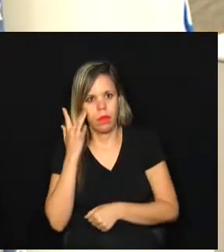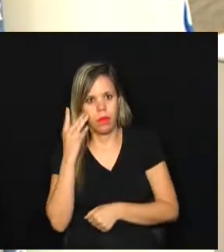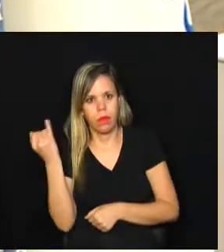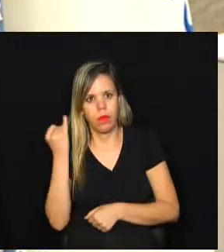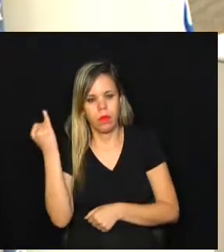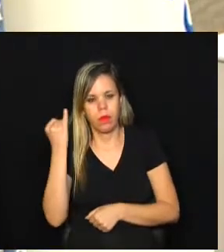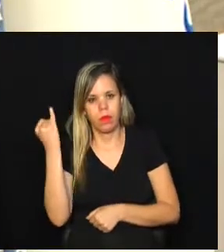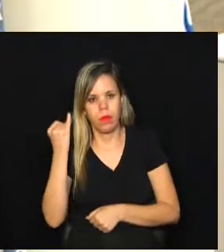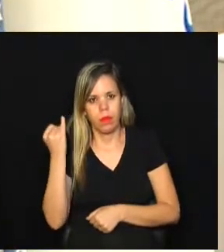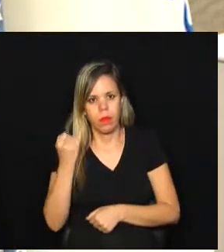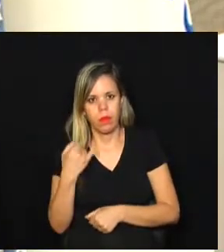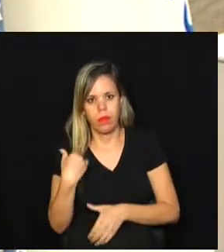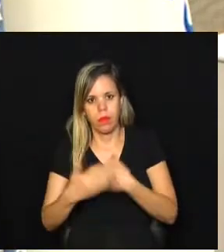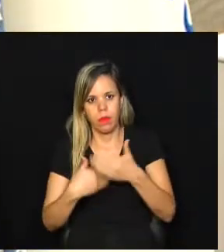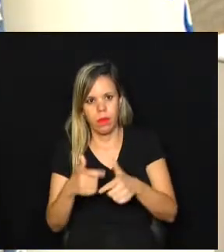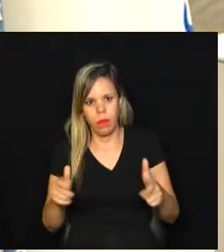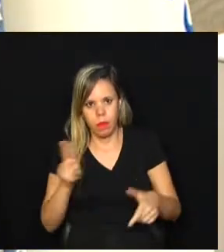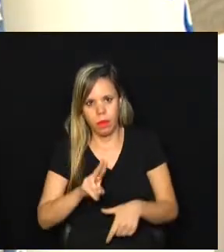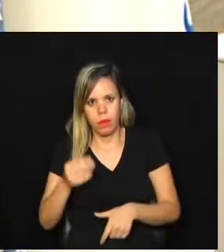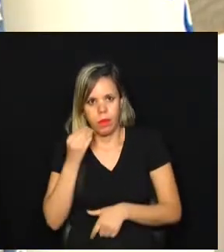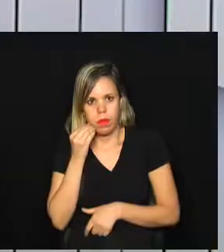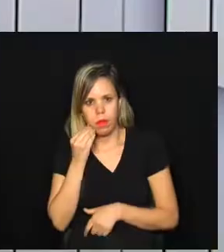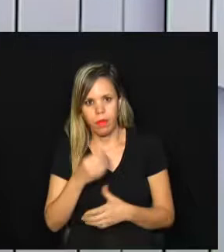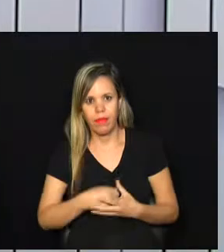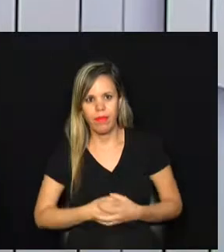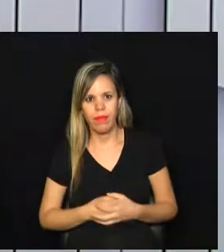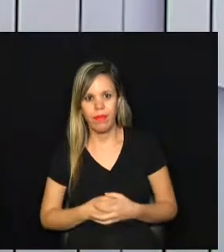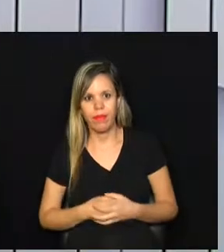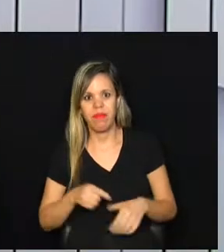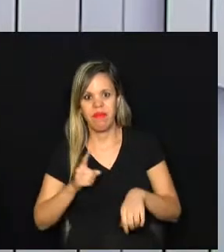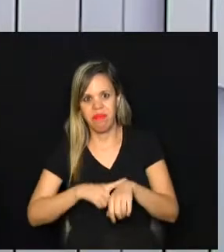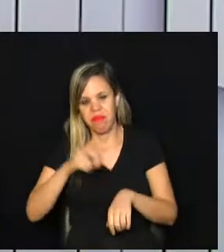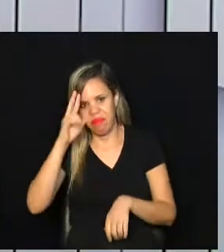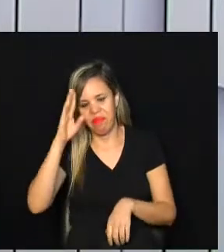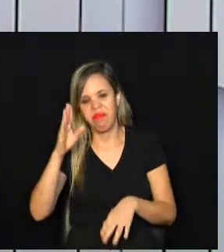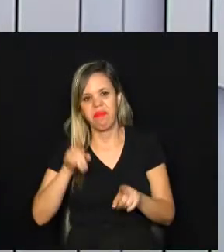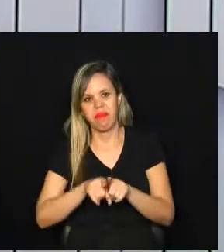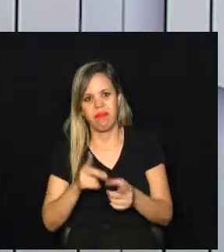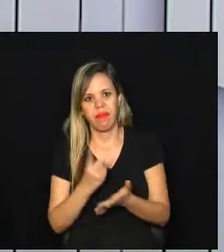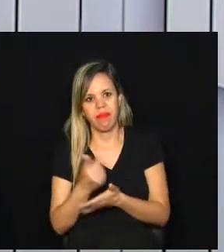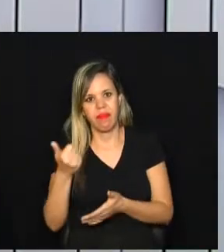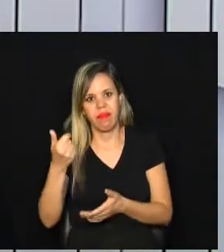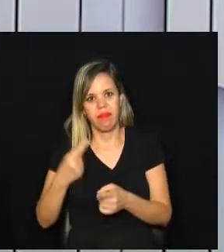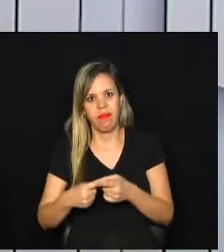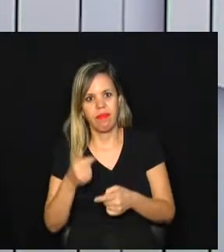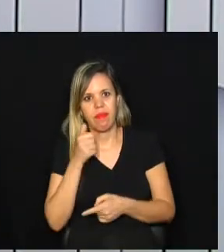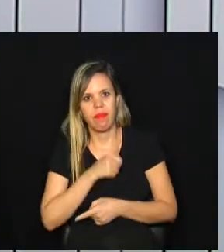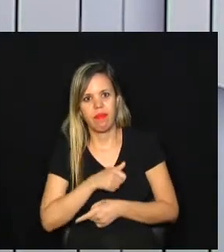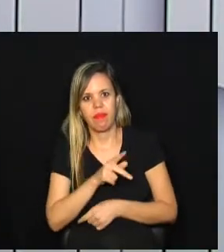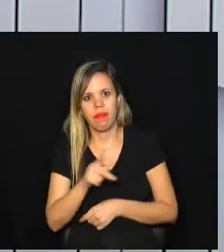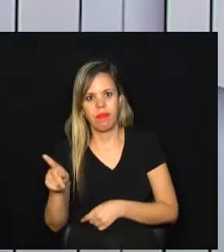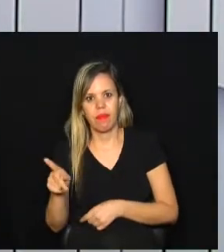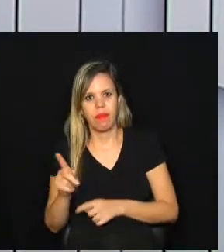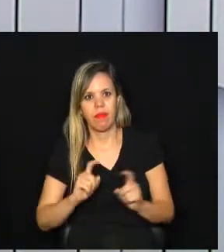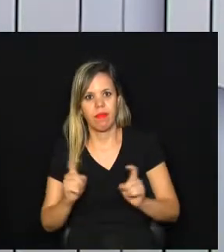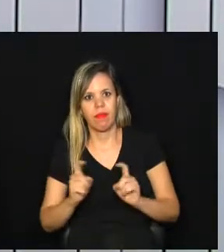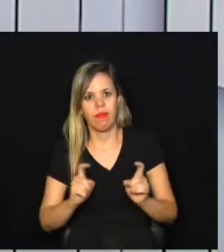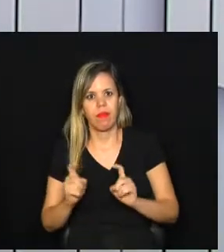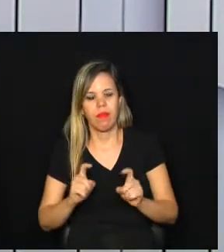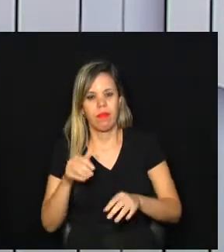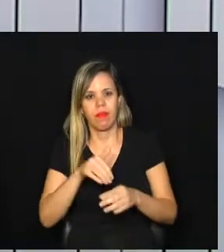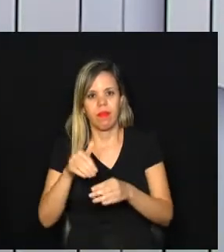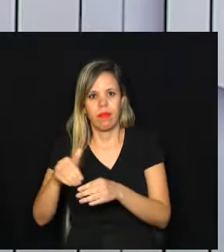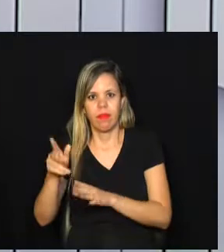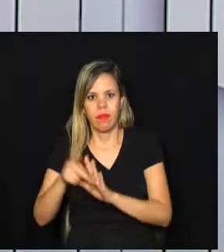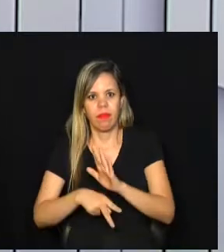importância cada vez mais ocuparmos esses espaços. Momento histórico mesmo, né? Primeira vez uma mulher presidindo uma reunião com votação